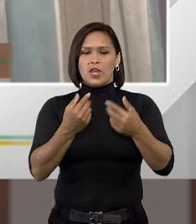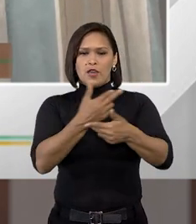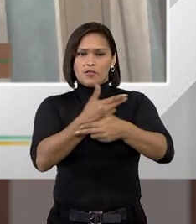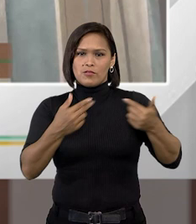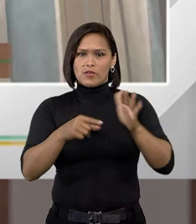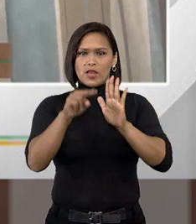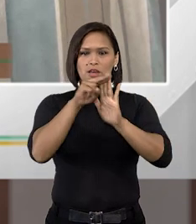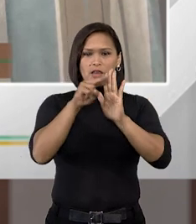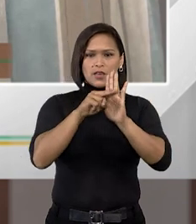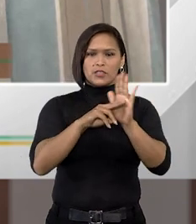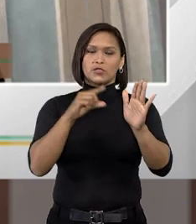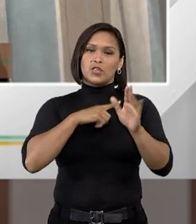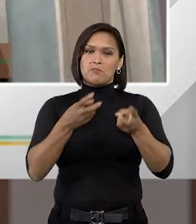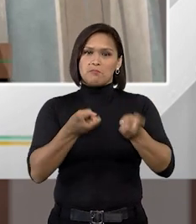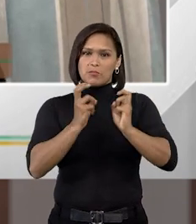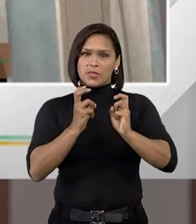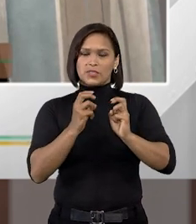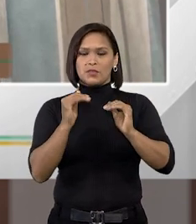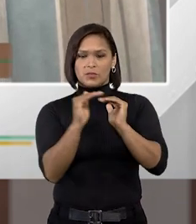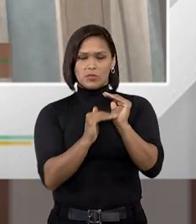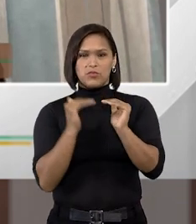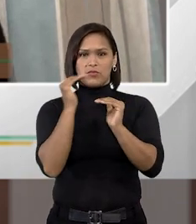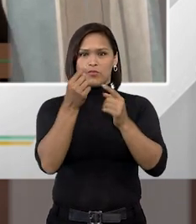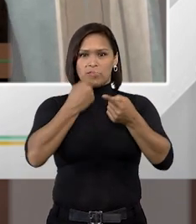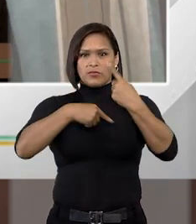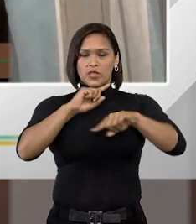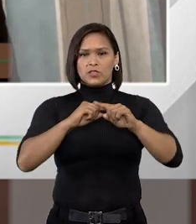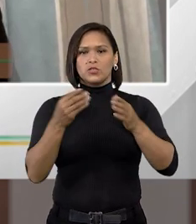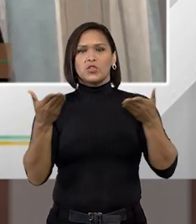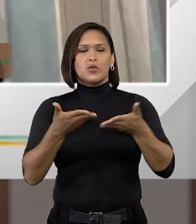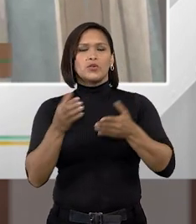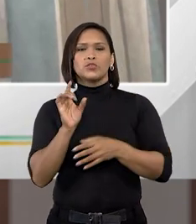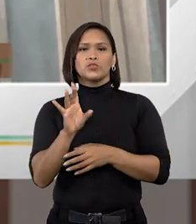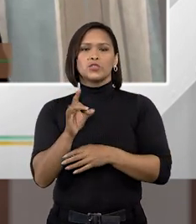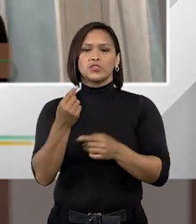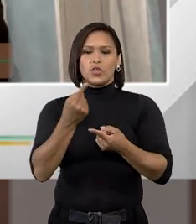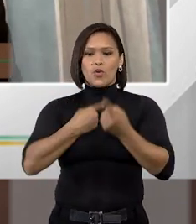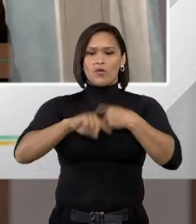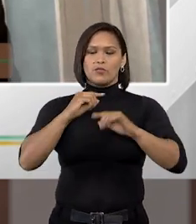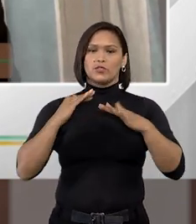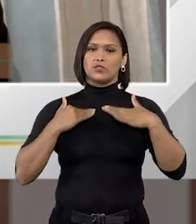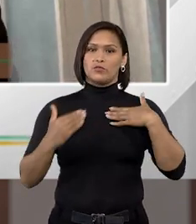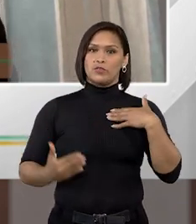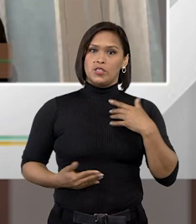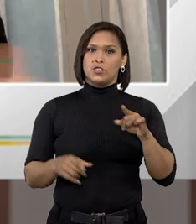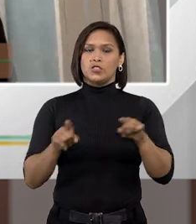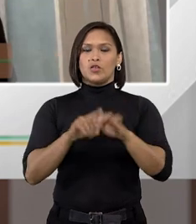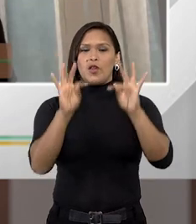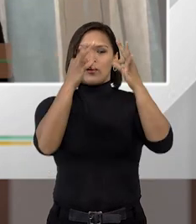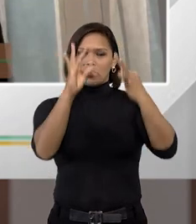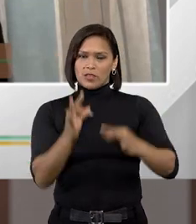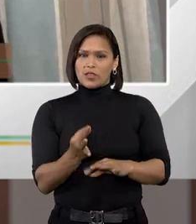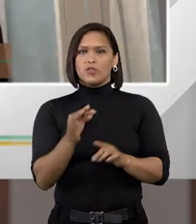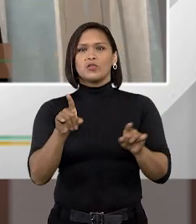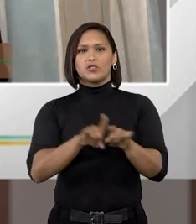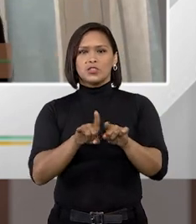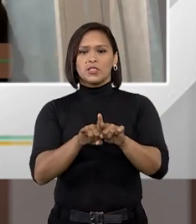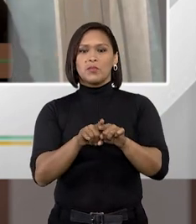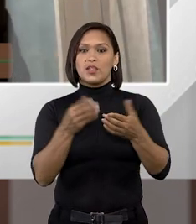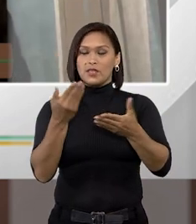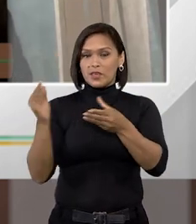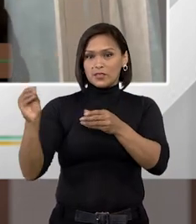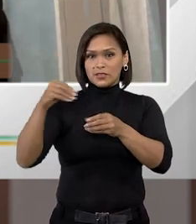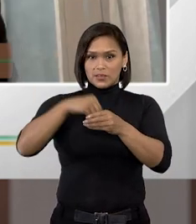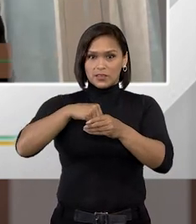dispositivos que a gente consegue perceber esse avanço. Esse avanço hoje não é só mais um avanço físico, a tecnologia também está